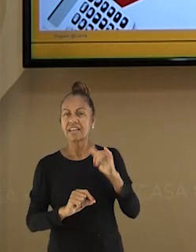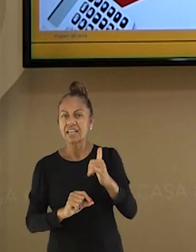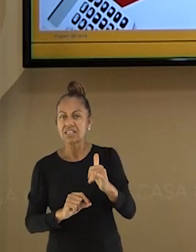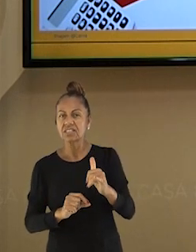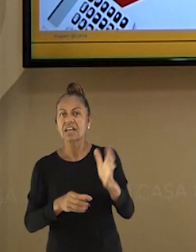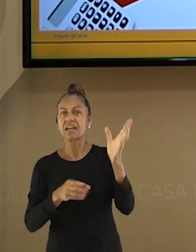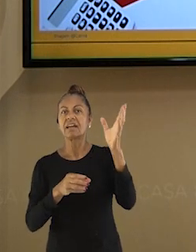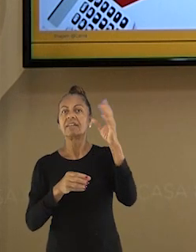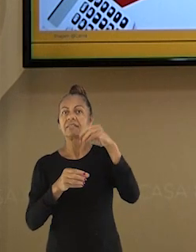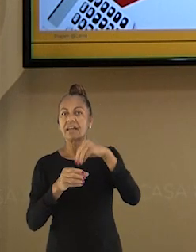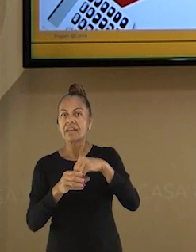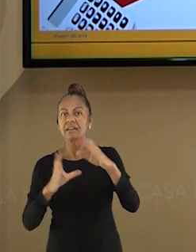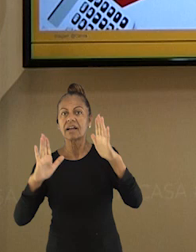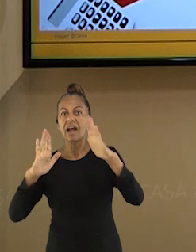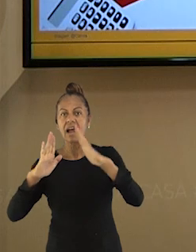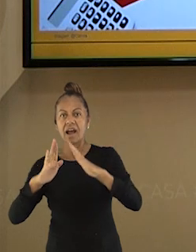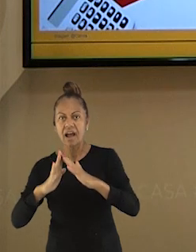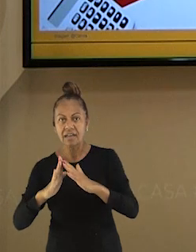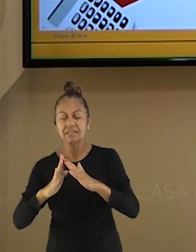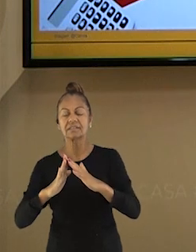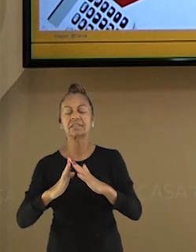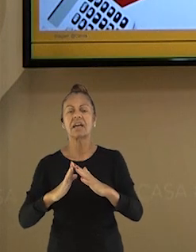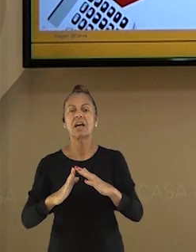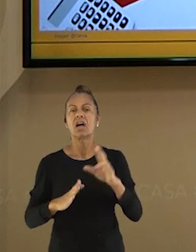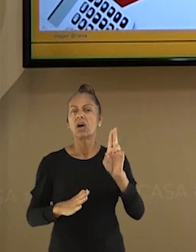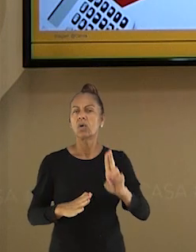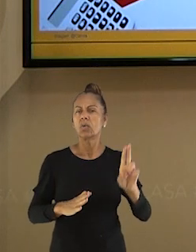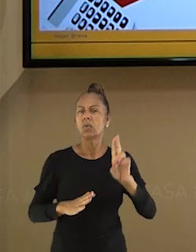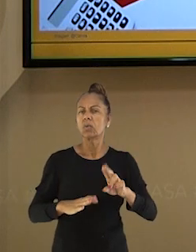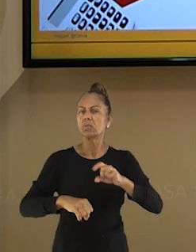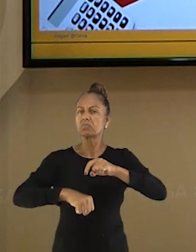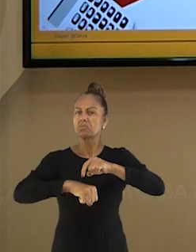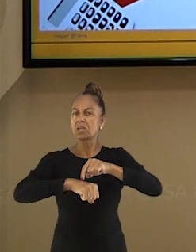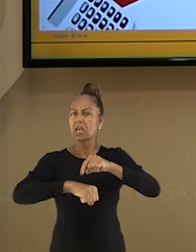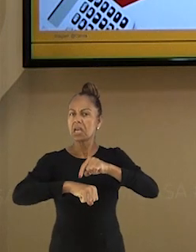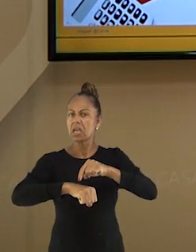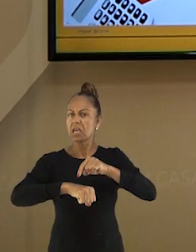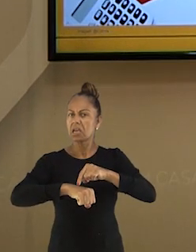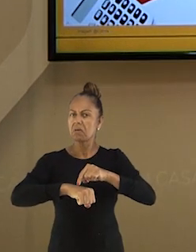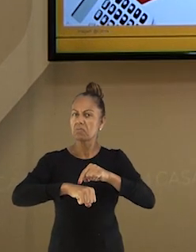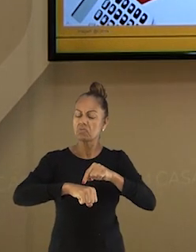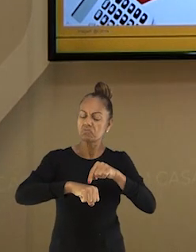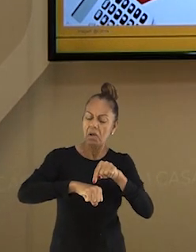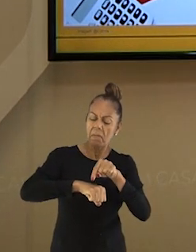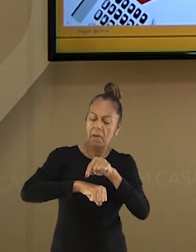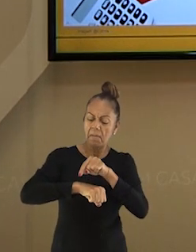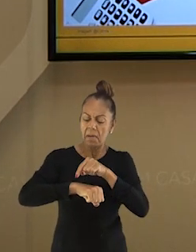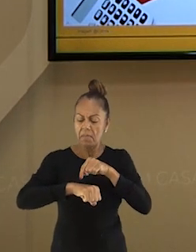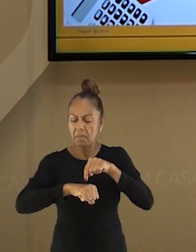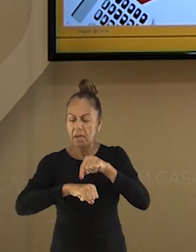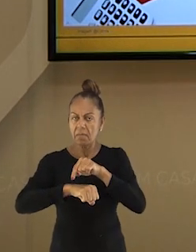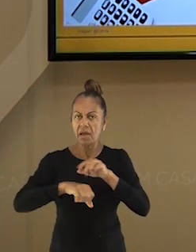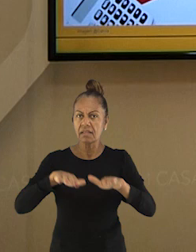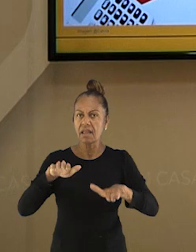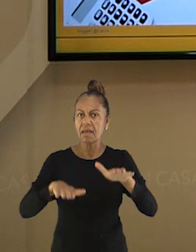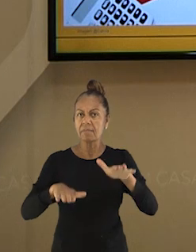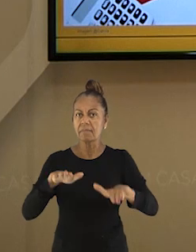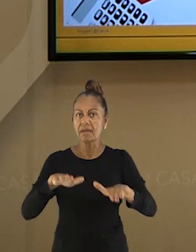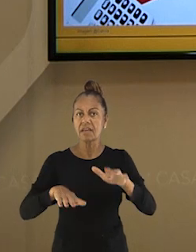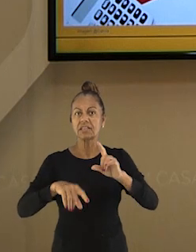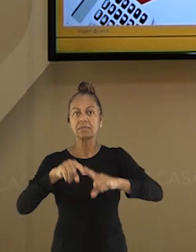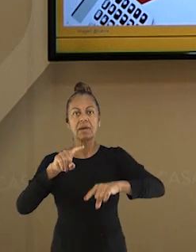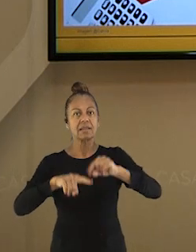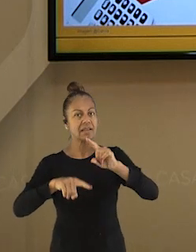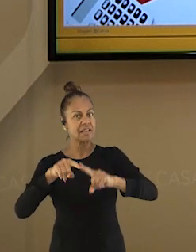seja, aquela energia que é consumida num determinado período de tempo, que pode variar conforme a potência dos